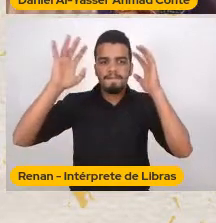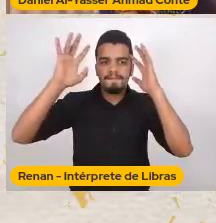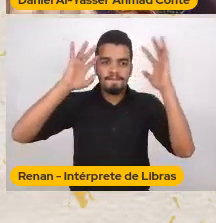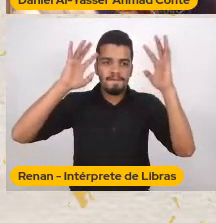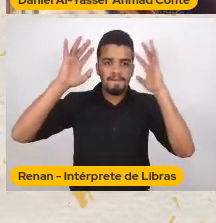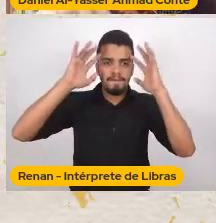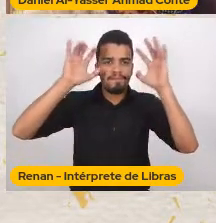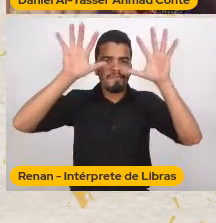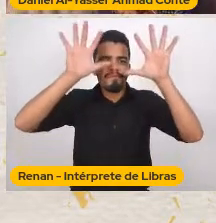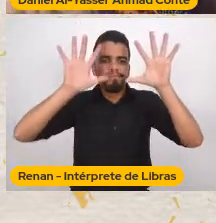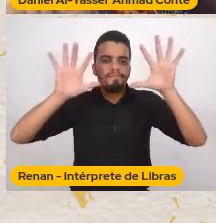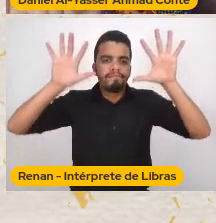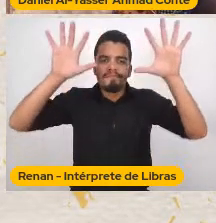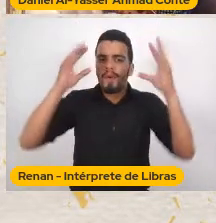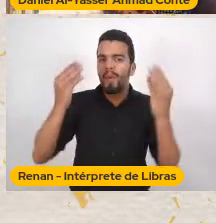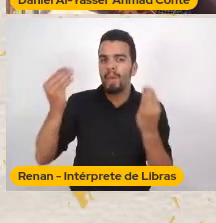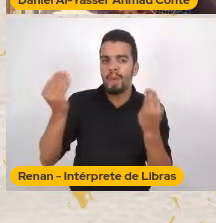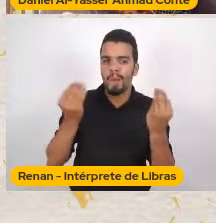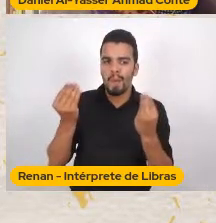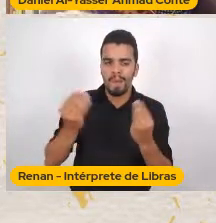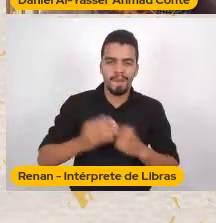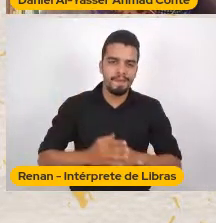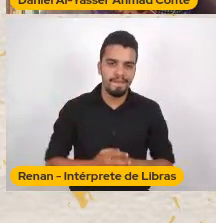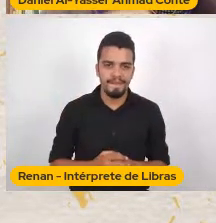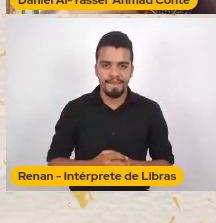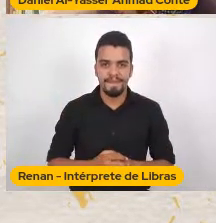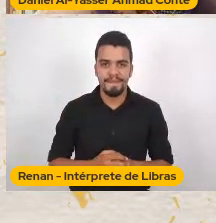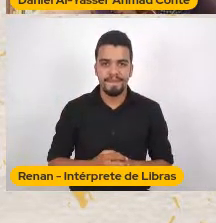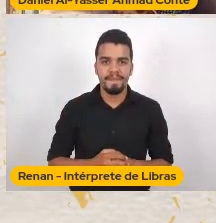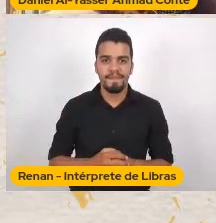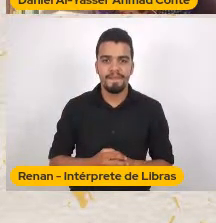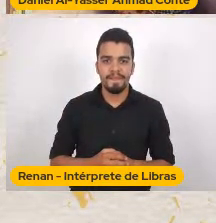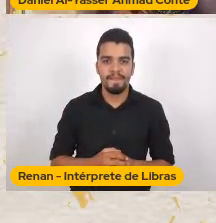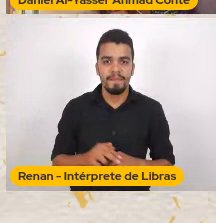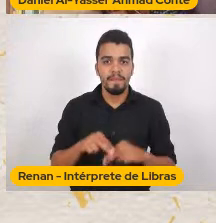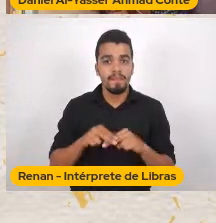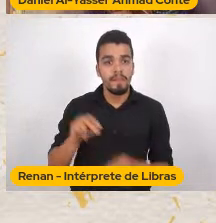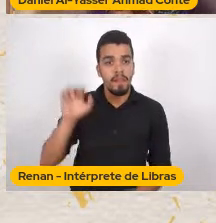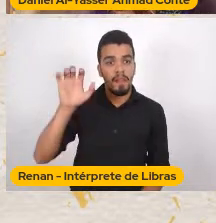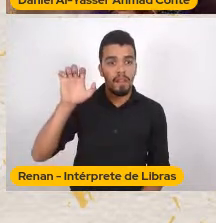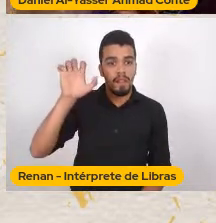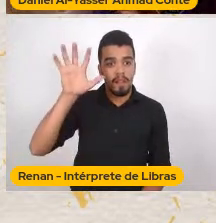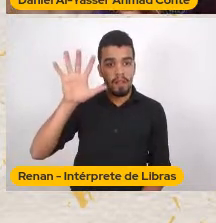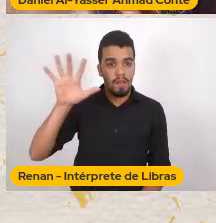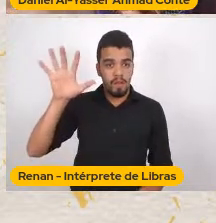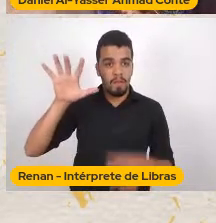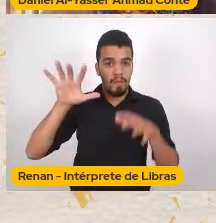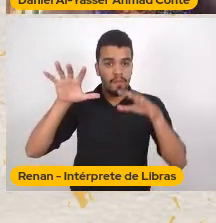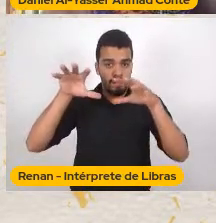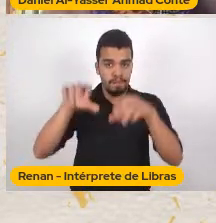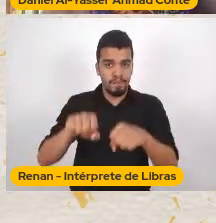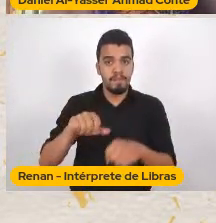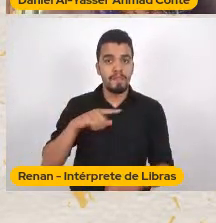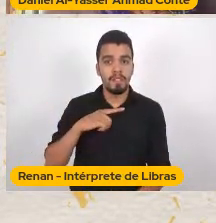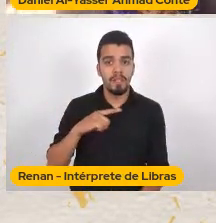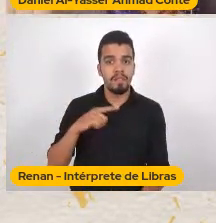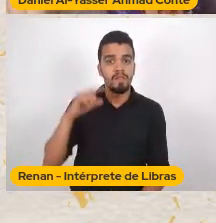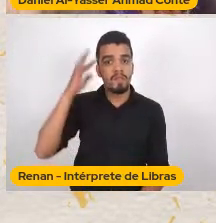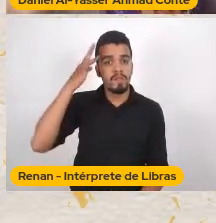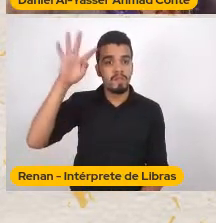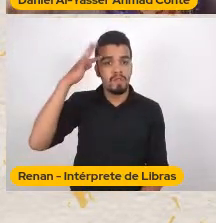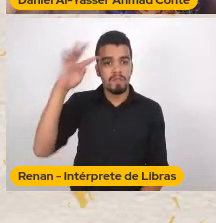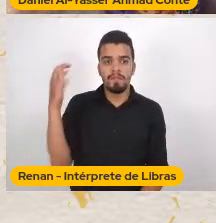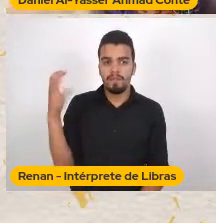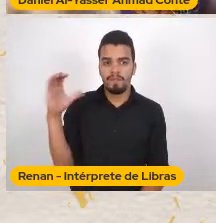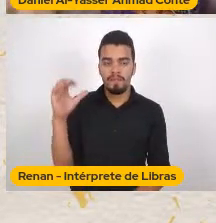concebido Nós temos Um domínio europeu A partir do cientificismo Do século XIX